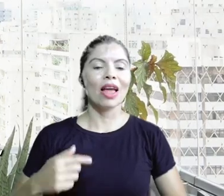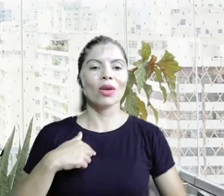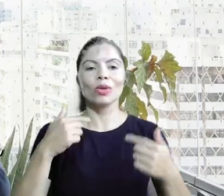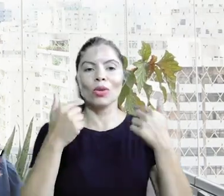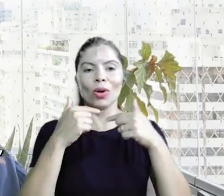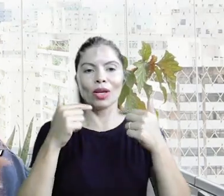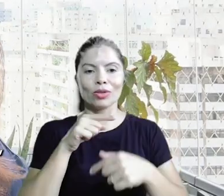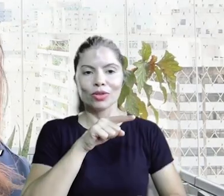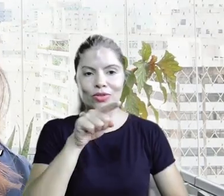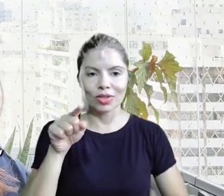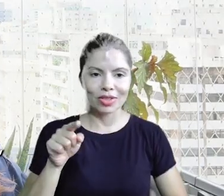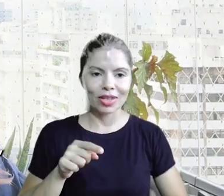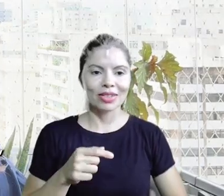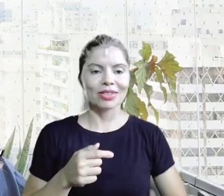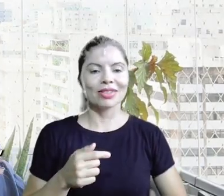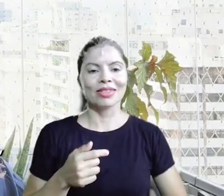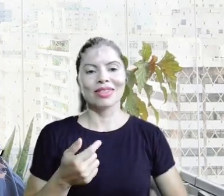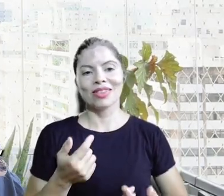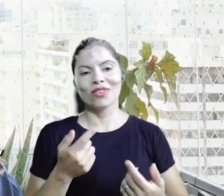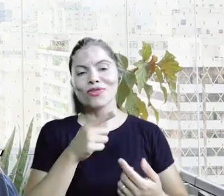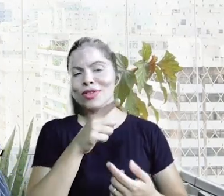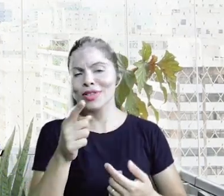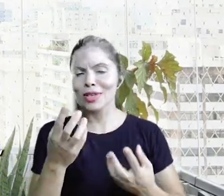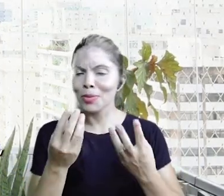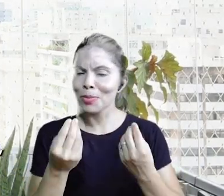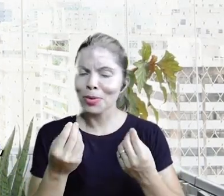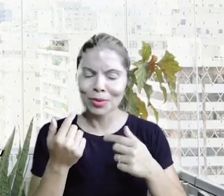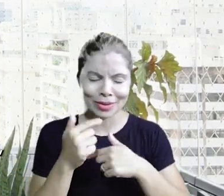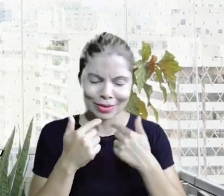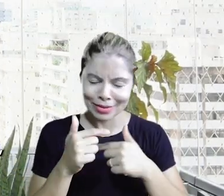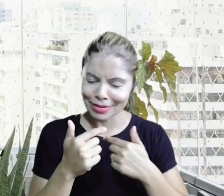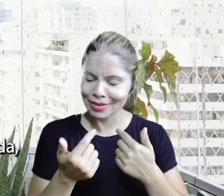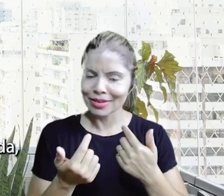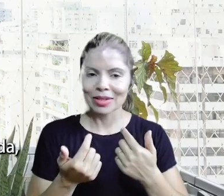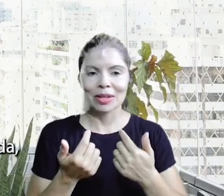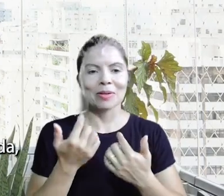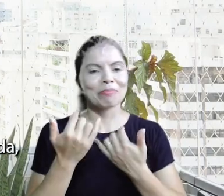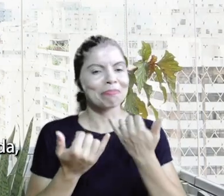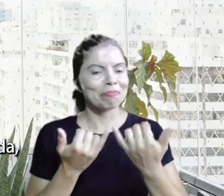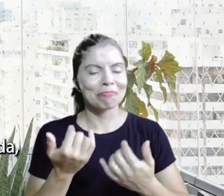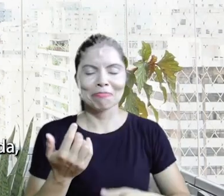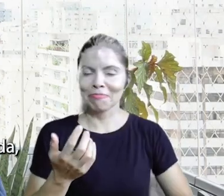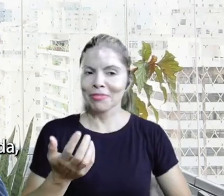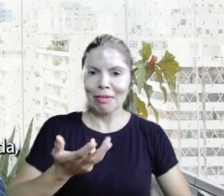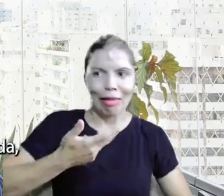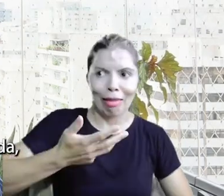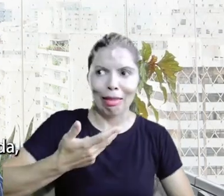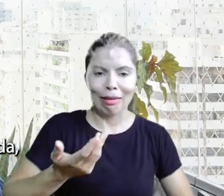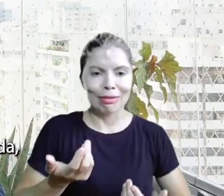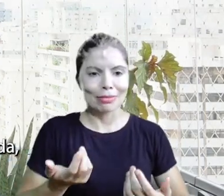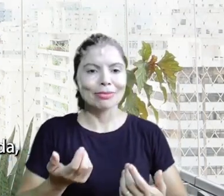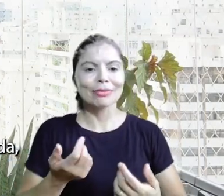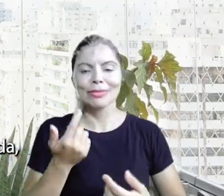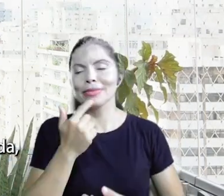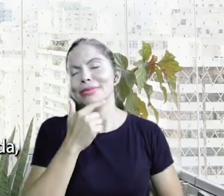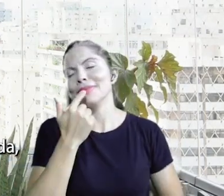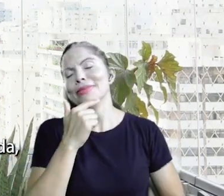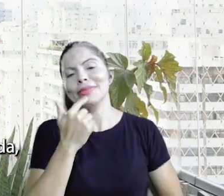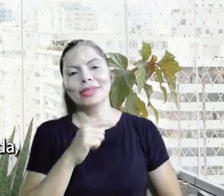gente estou rindo muito aqui de vocês meu Deus do céu vocês estão que estão com a corda toda com muita pilha